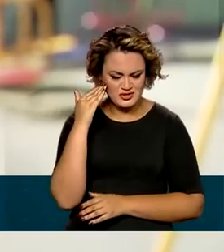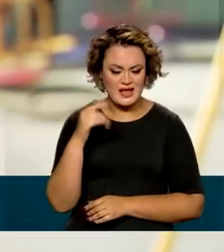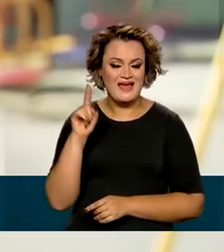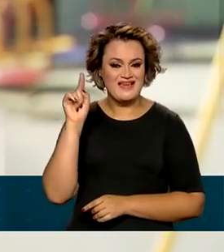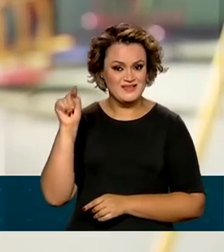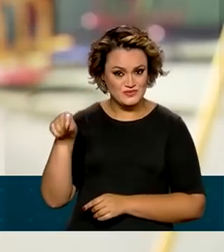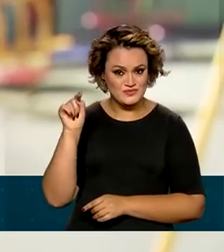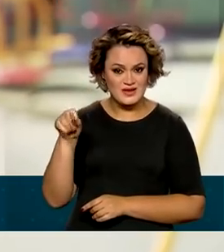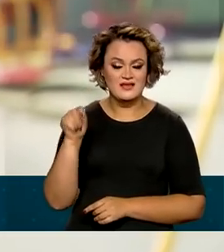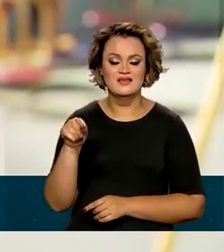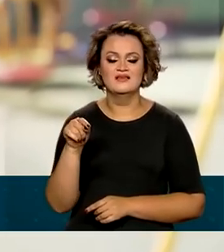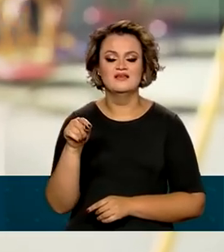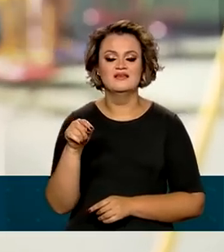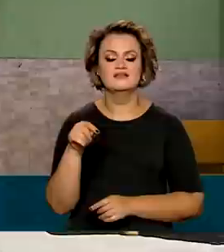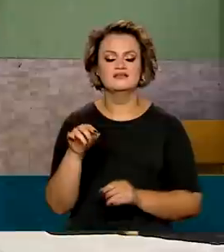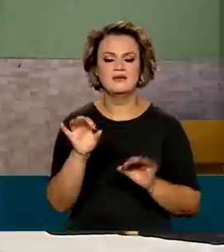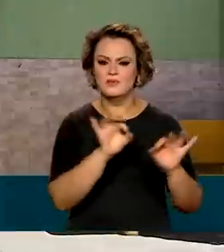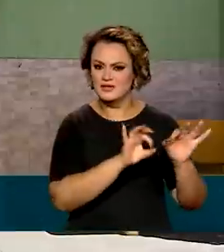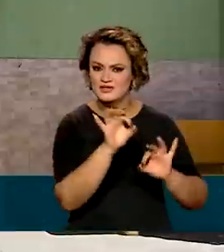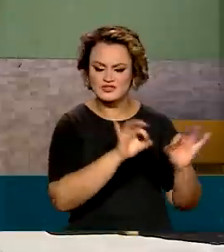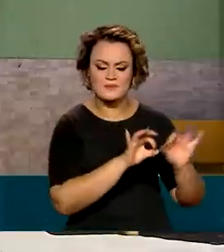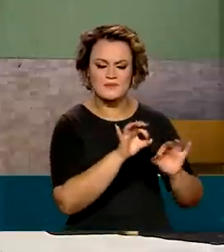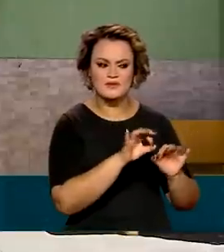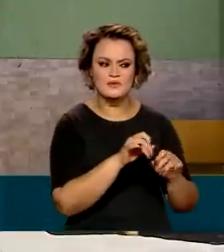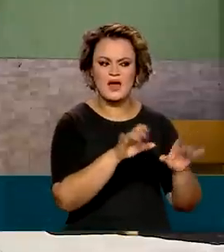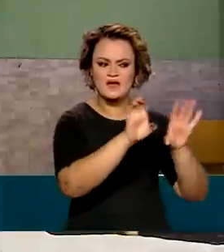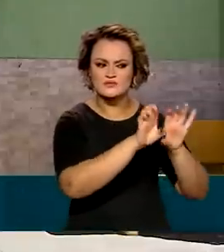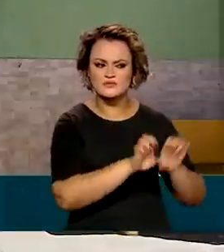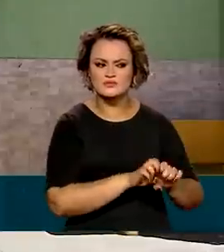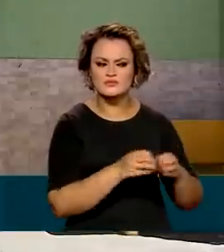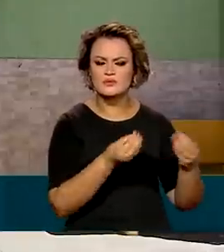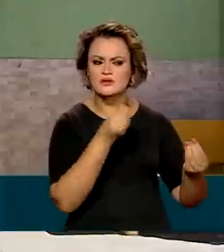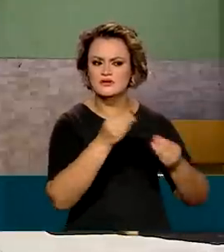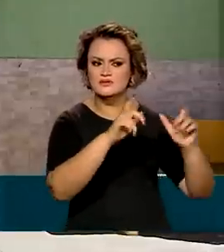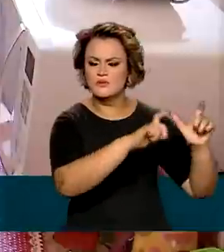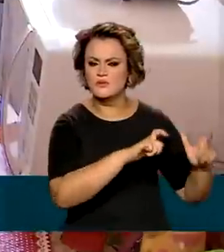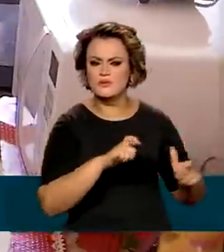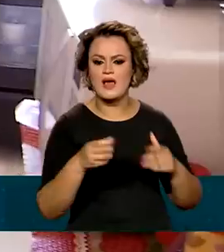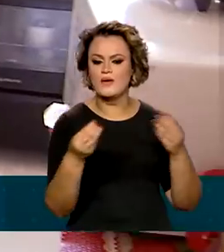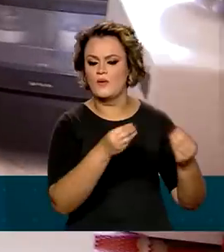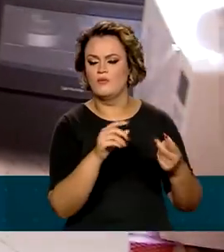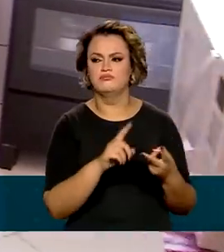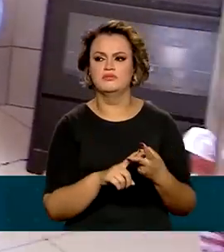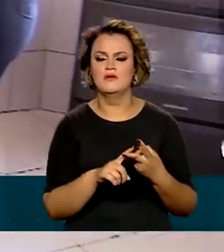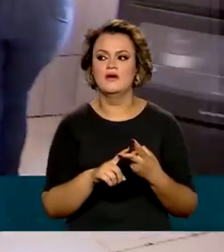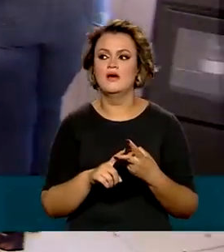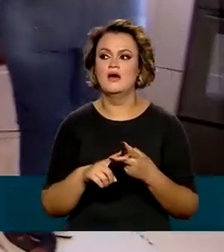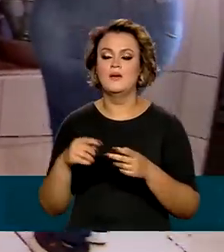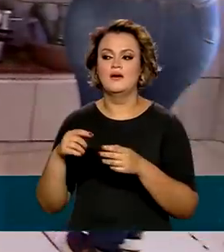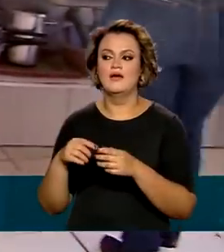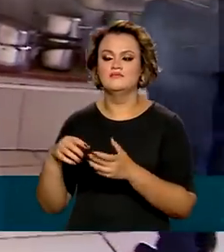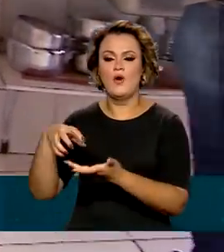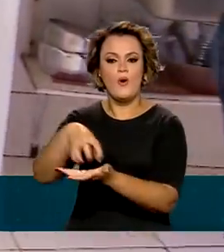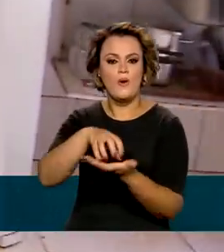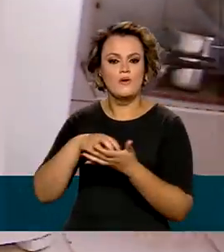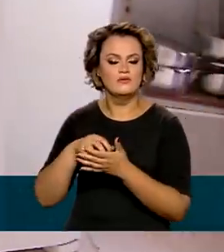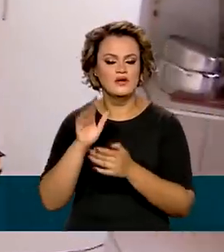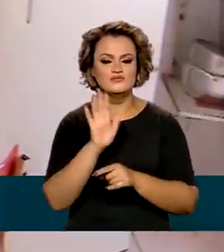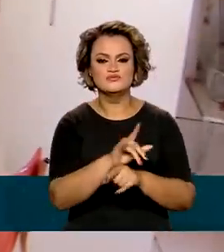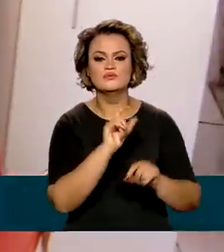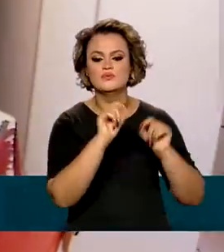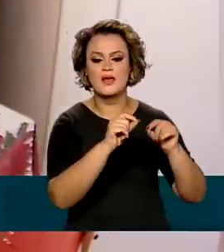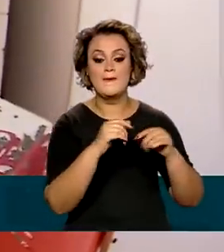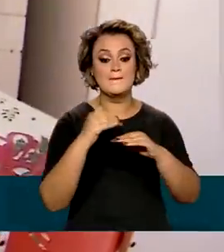estipula em plantas e mapas como deve ser a estrutura desses locais, quais órgãos precisam atuar aqui e a